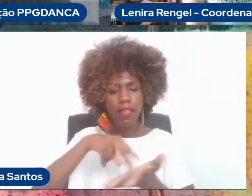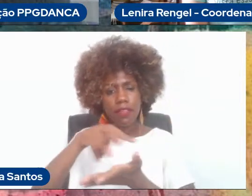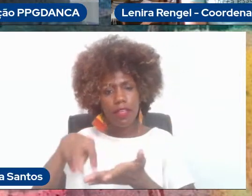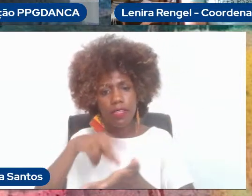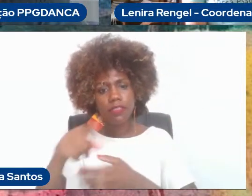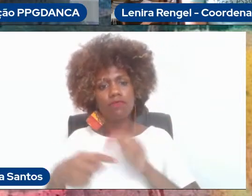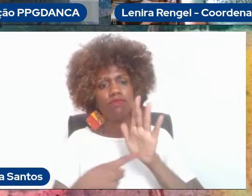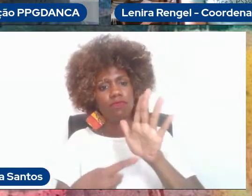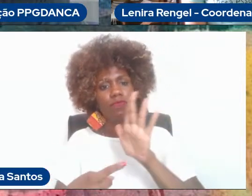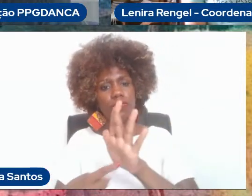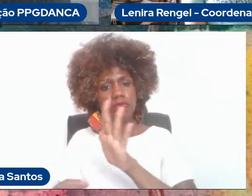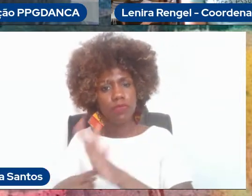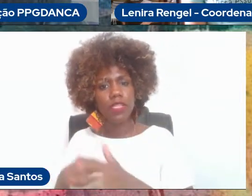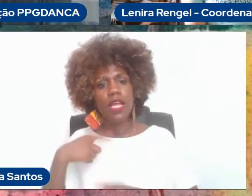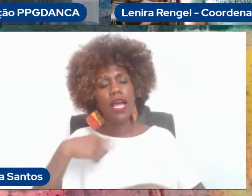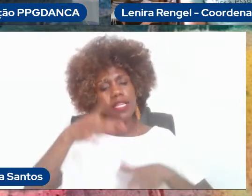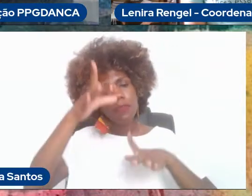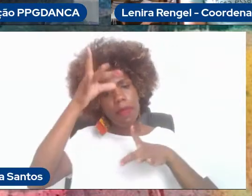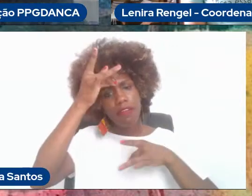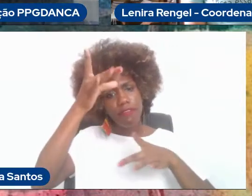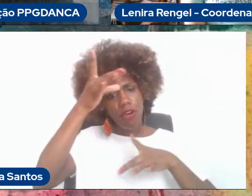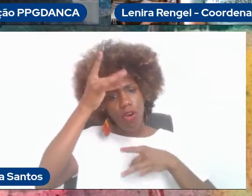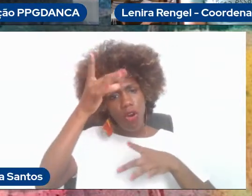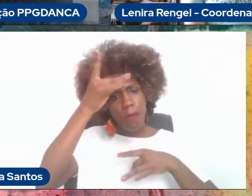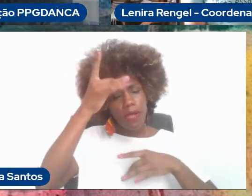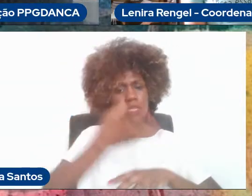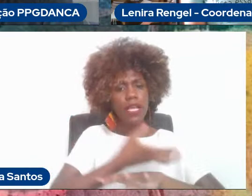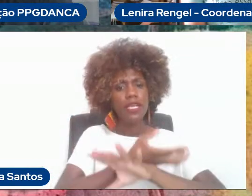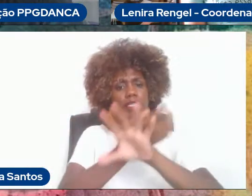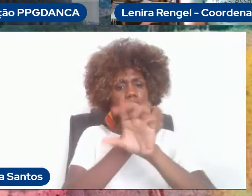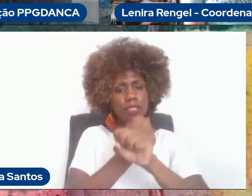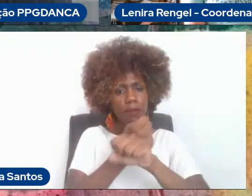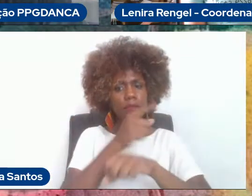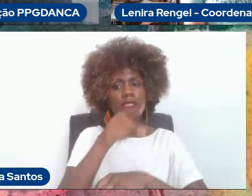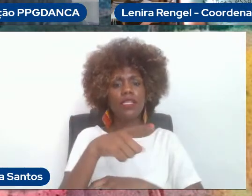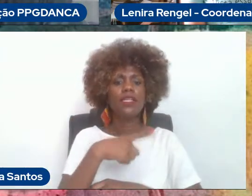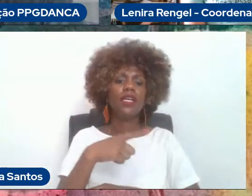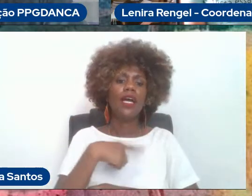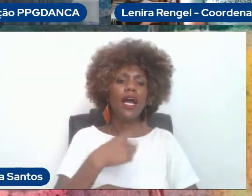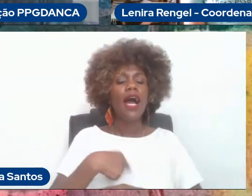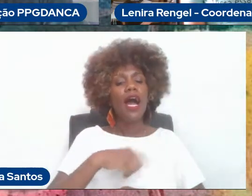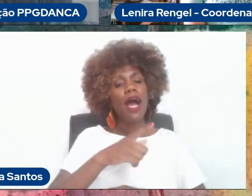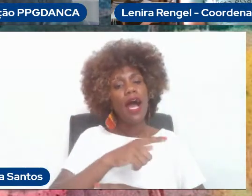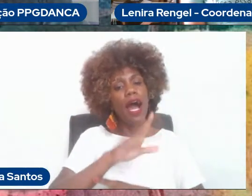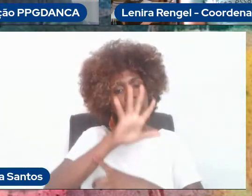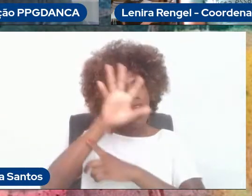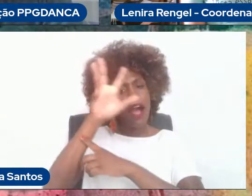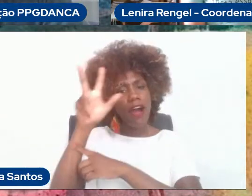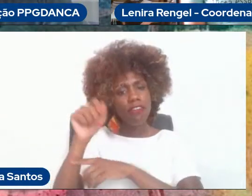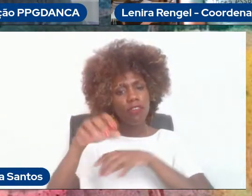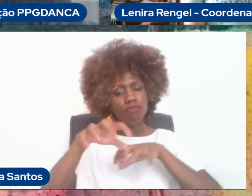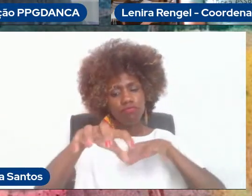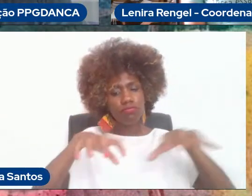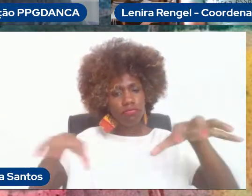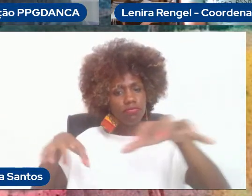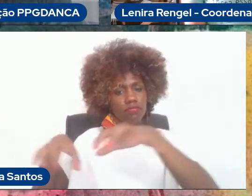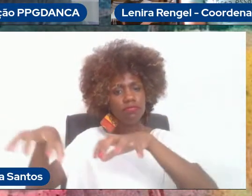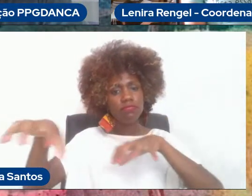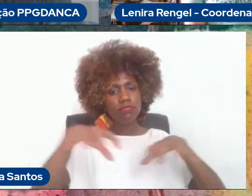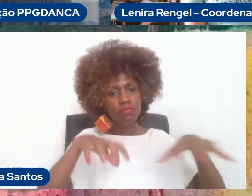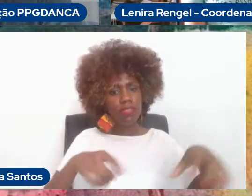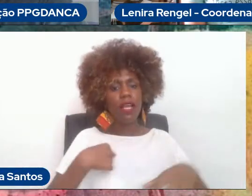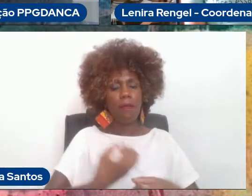indisciplinaridades, as afrodiásporas, as suas estéticas e poéticas, os processos de criação,